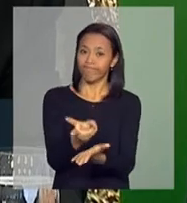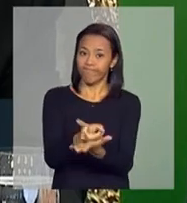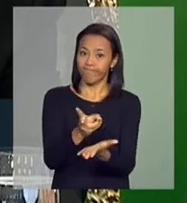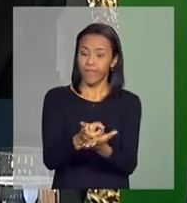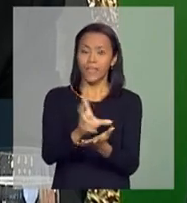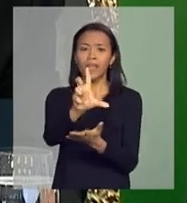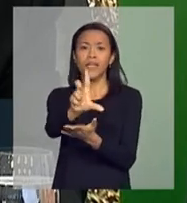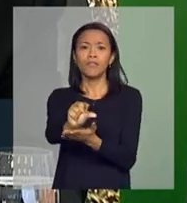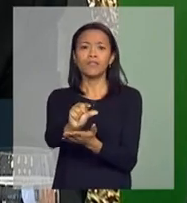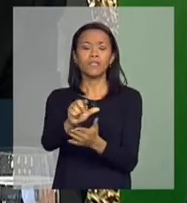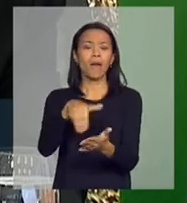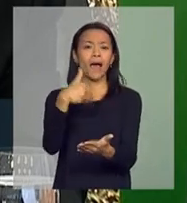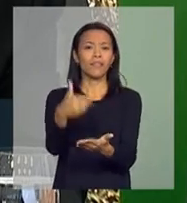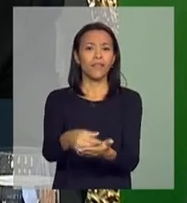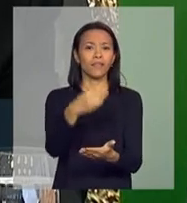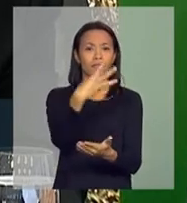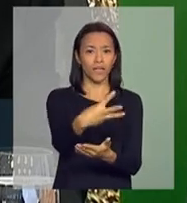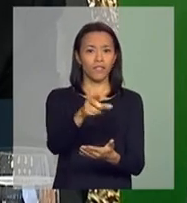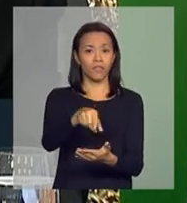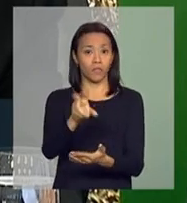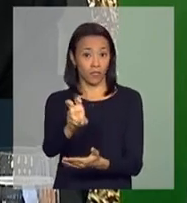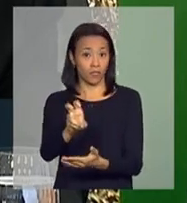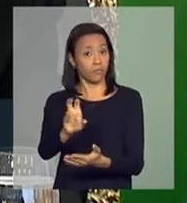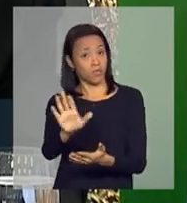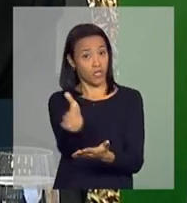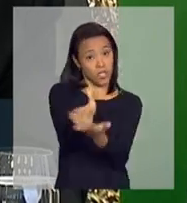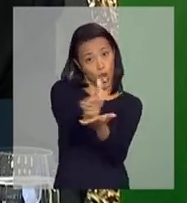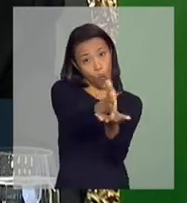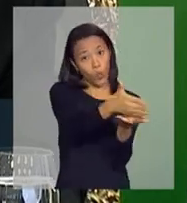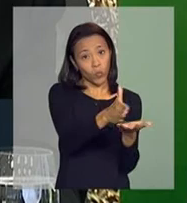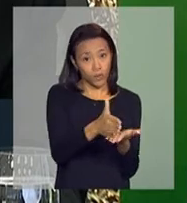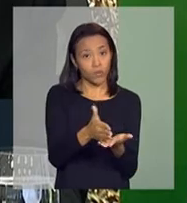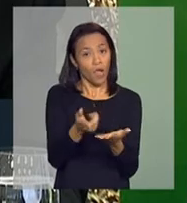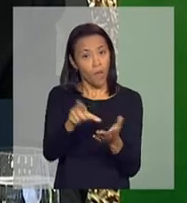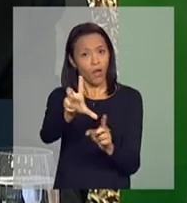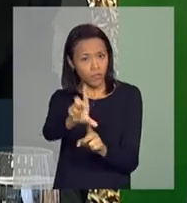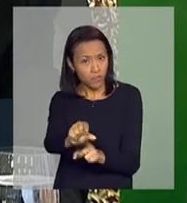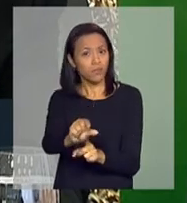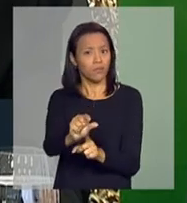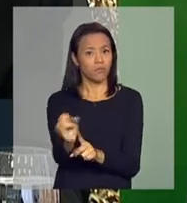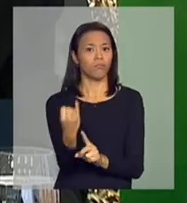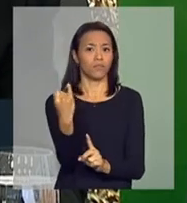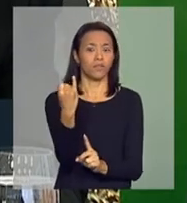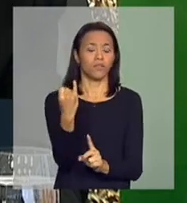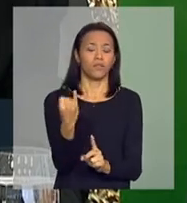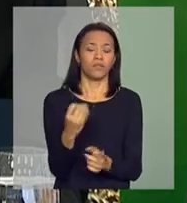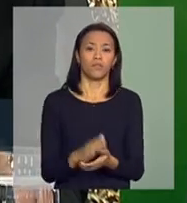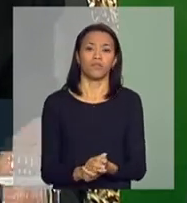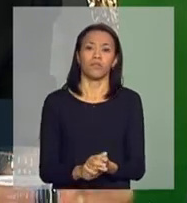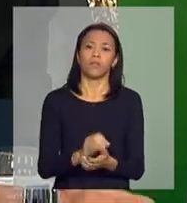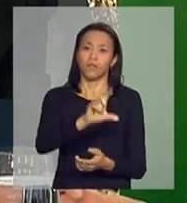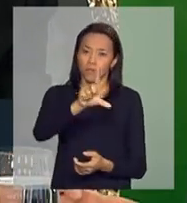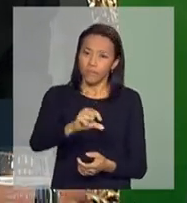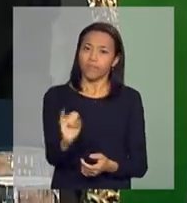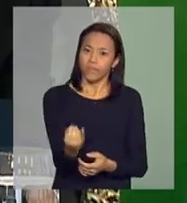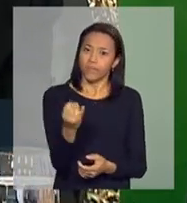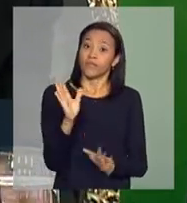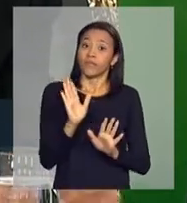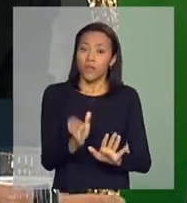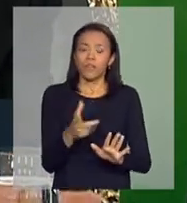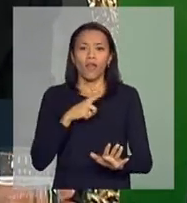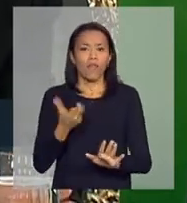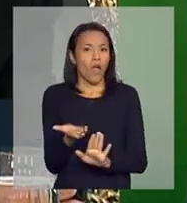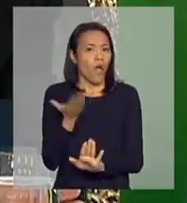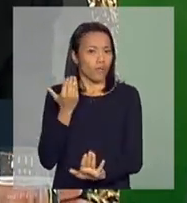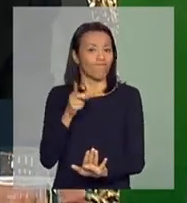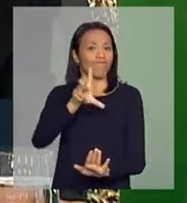até 3,5% em outros casos. É uma redução significativa. É bastante significativa, uma vez que já teve uma